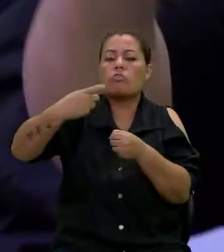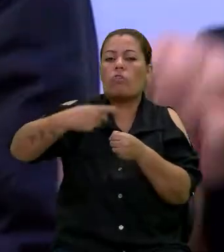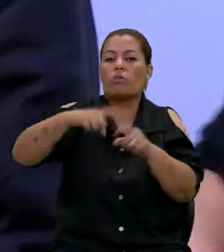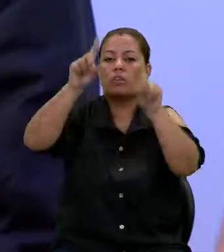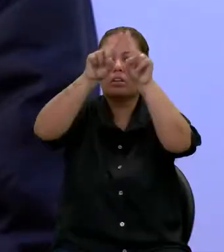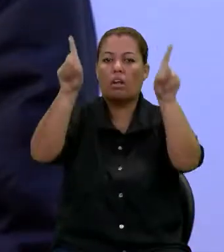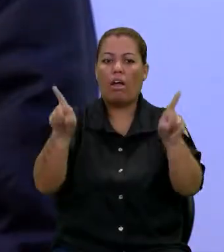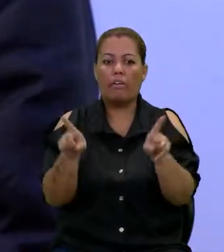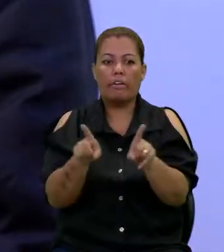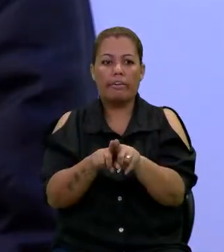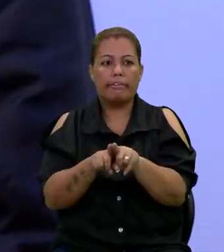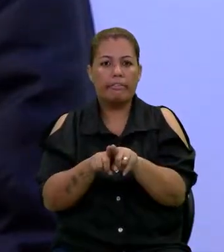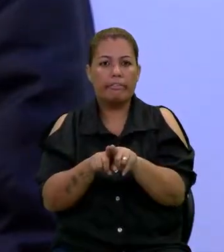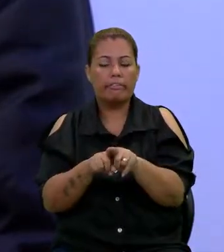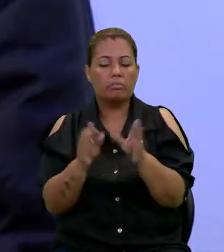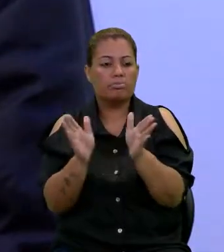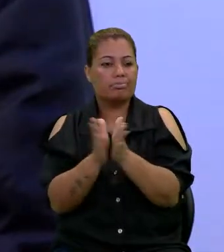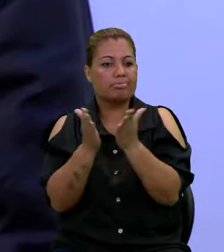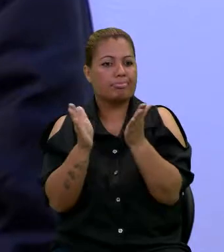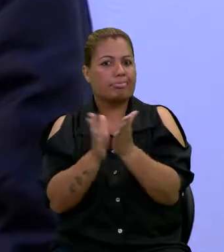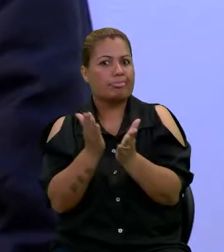quadro de vulnerabilidade que tem aí.